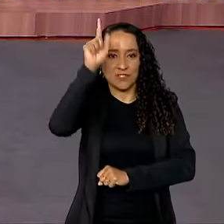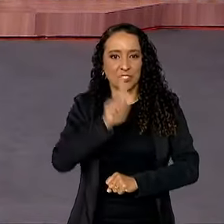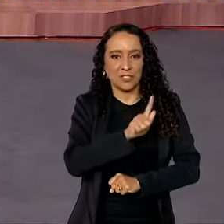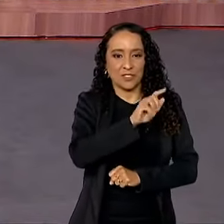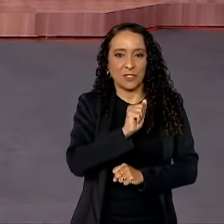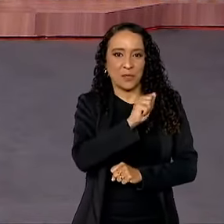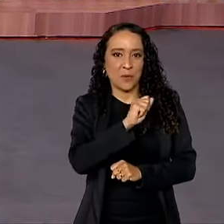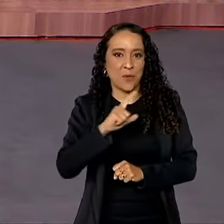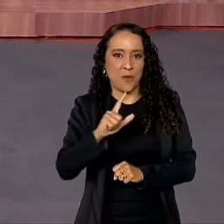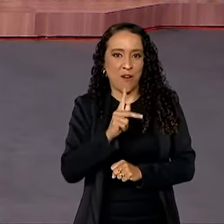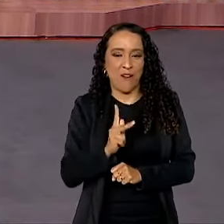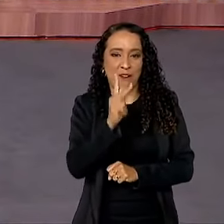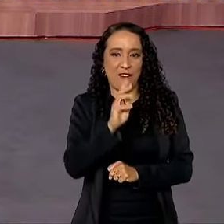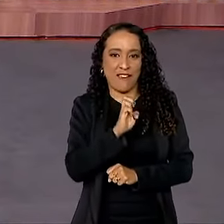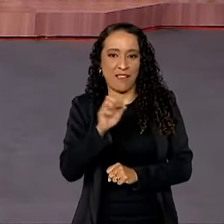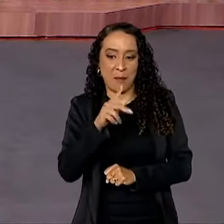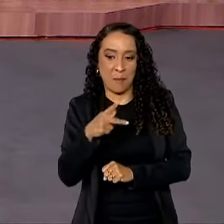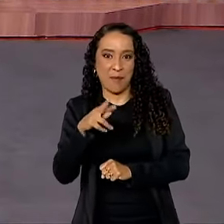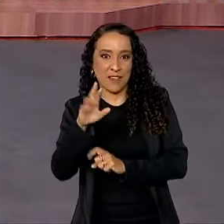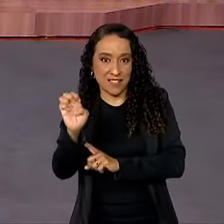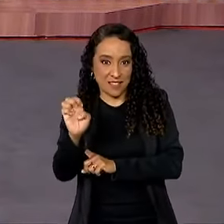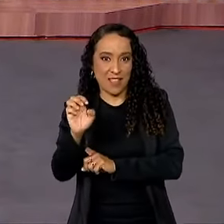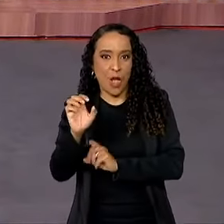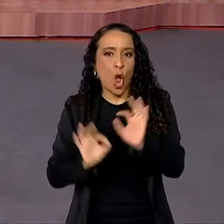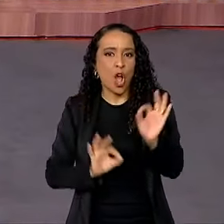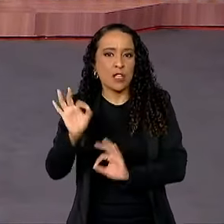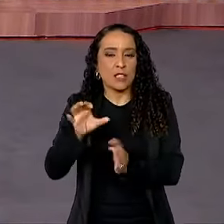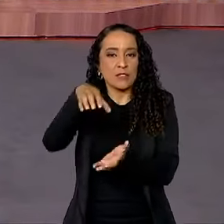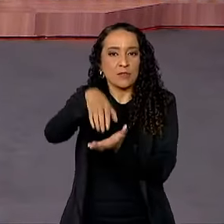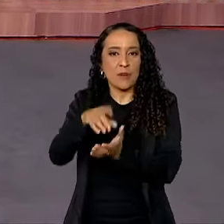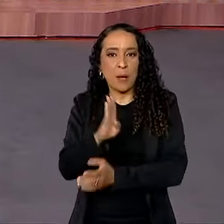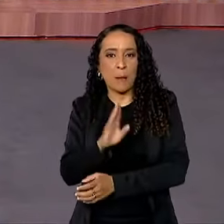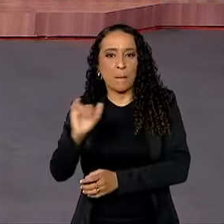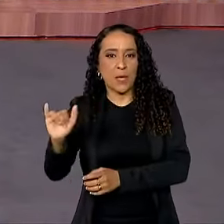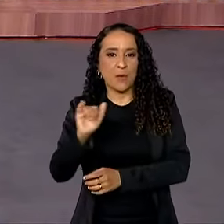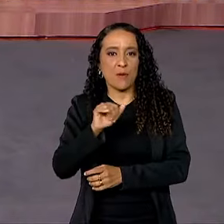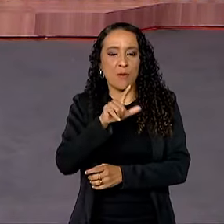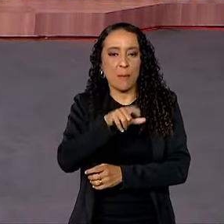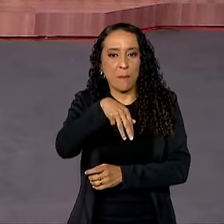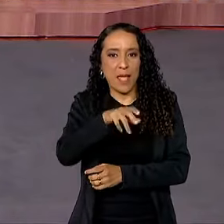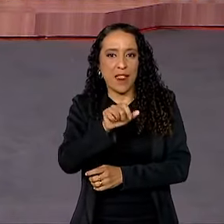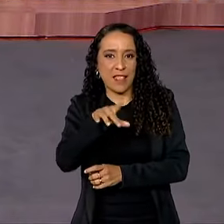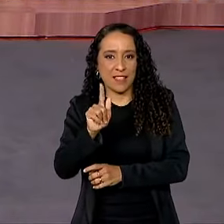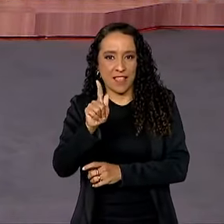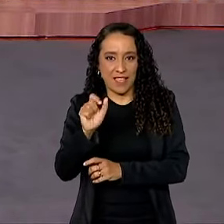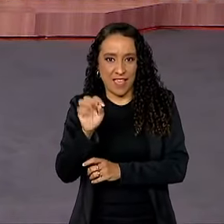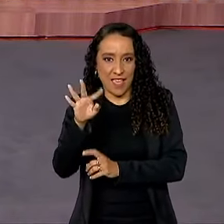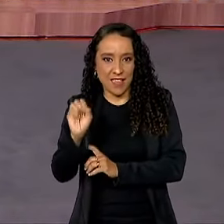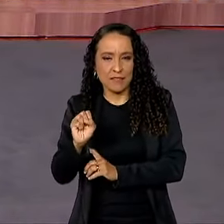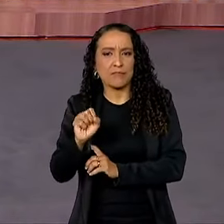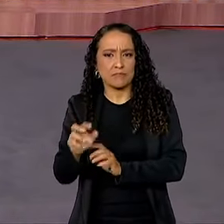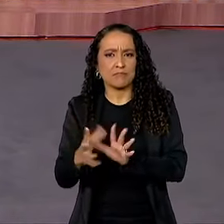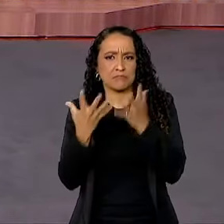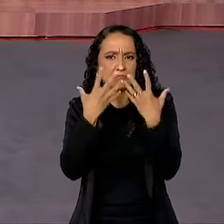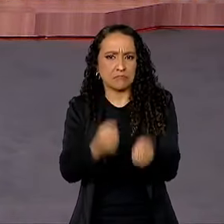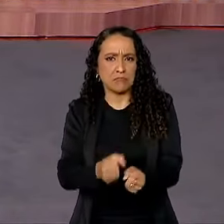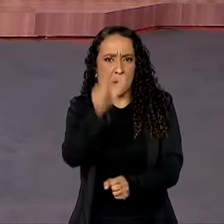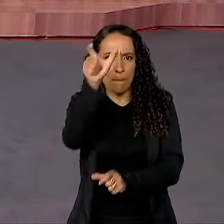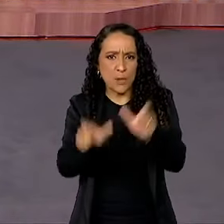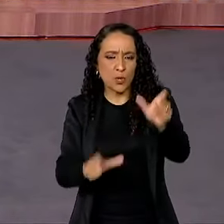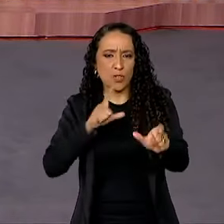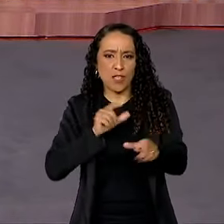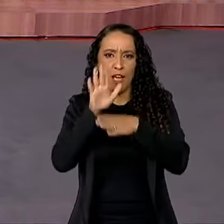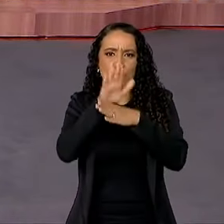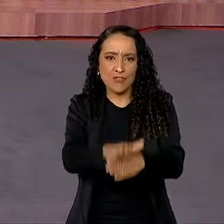iniciativa Goalkeepers, organizada pela Fundação Bill e Melinda Gates, e que reconhece indivíduos que tenham